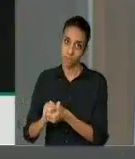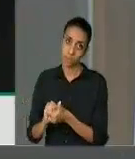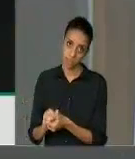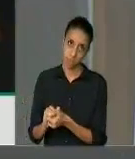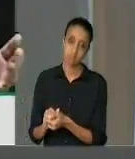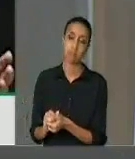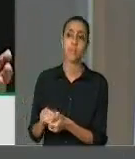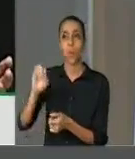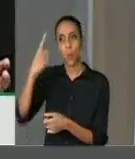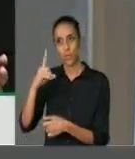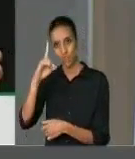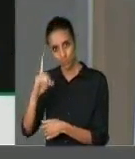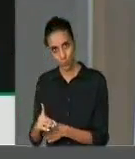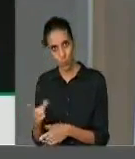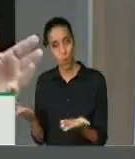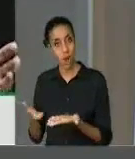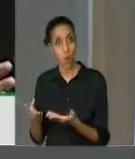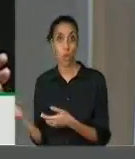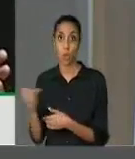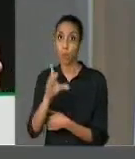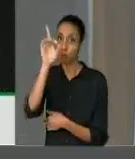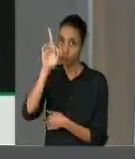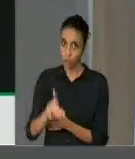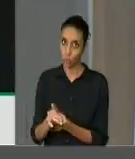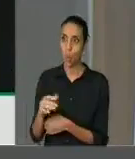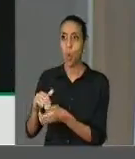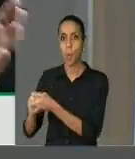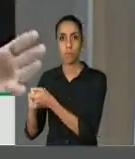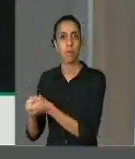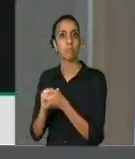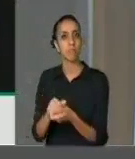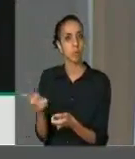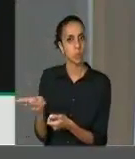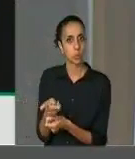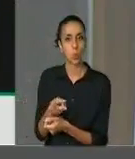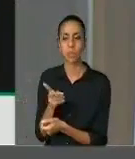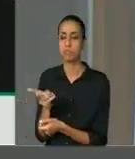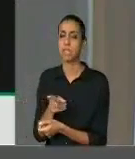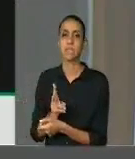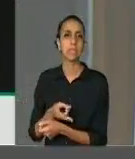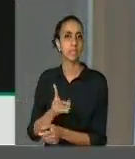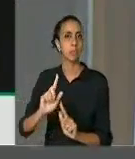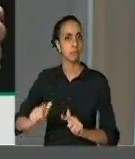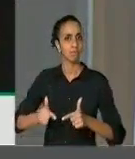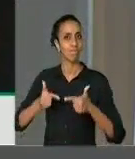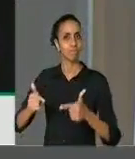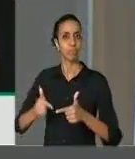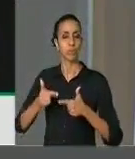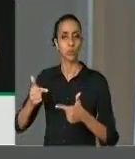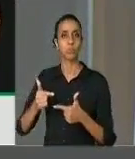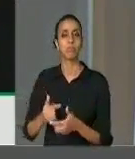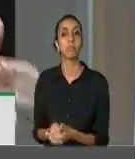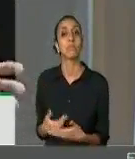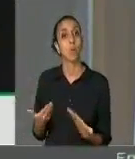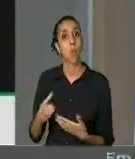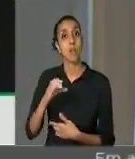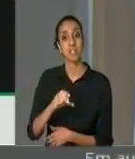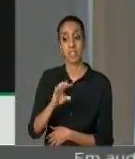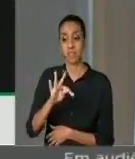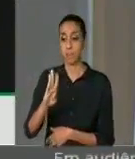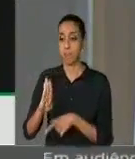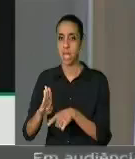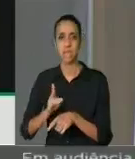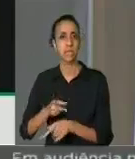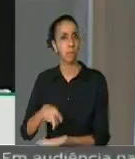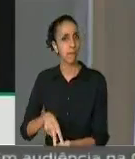passa para o Pascoal Carneiro, liderança metalúrgica combativa do movimento sindical, e a CTB é firme